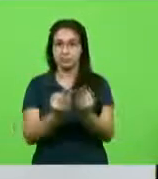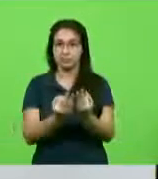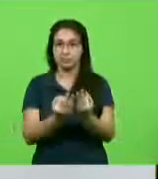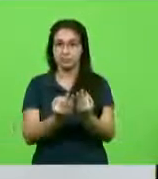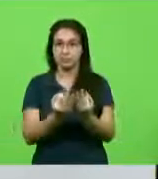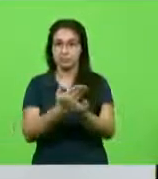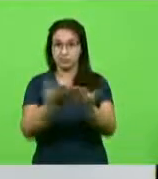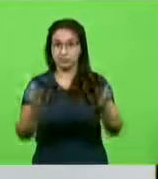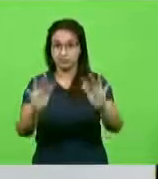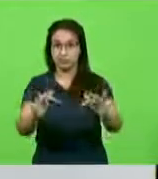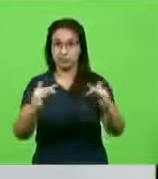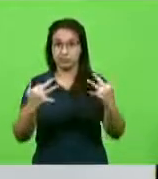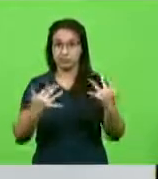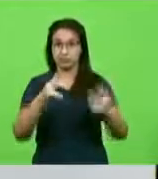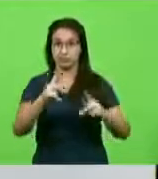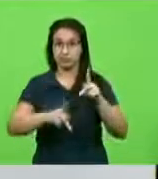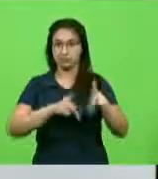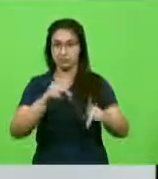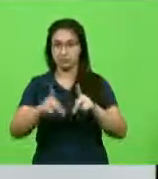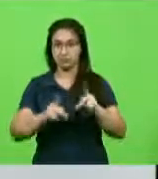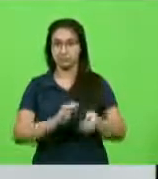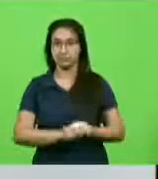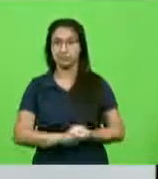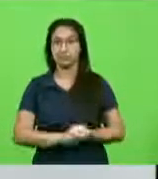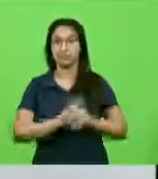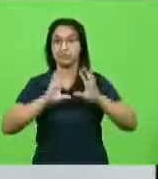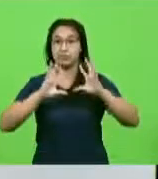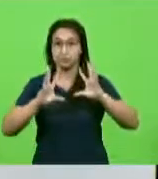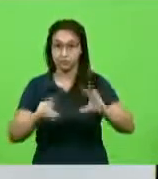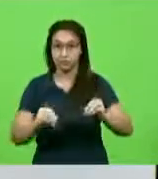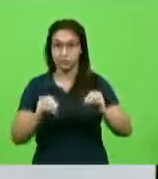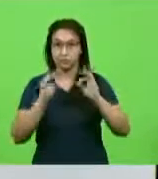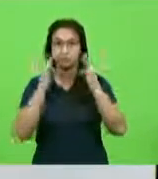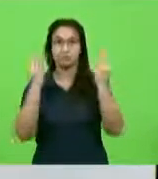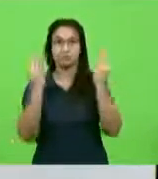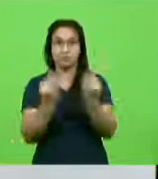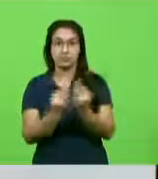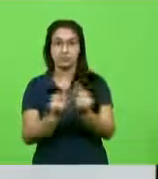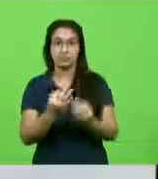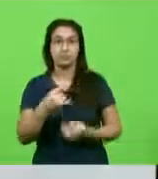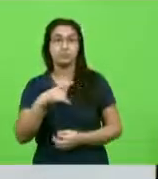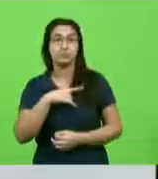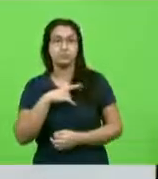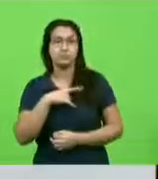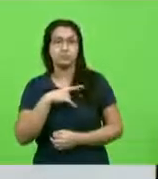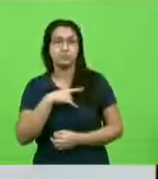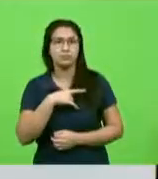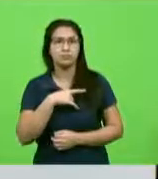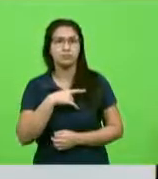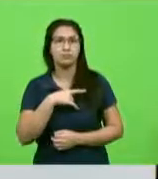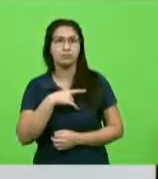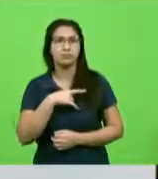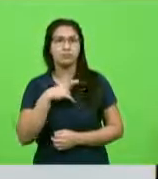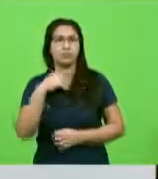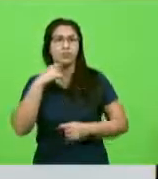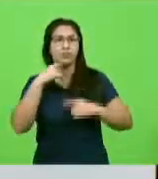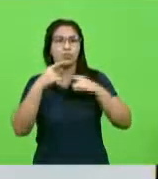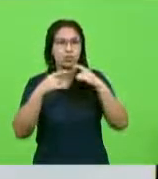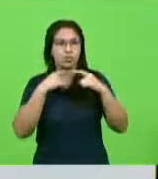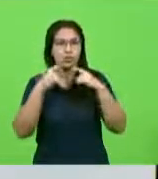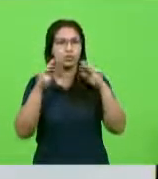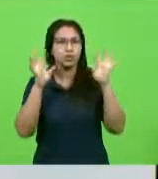atenção Santa Catarina, todas as famílias que têm porventura alguma